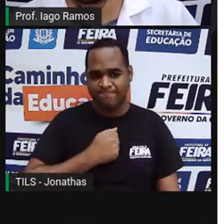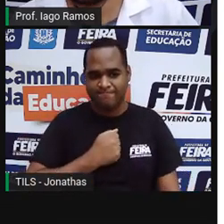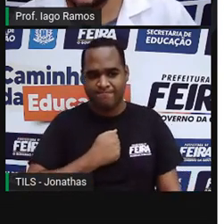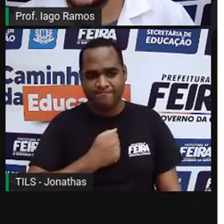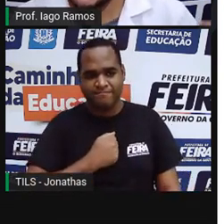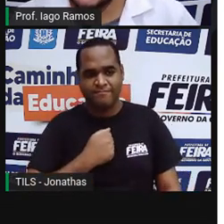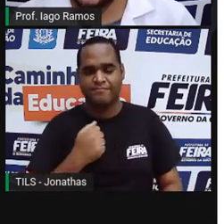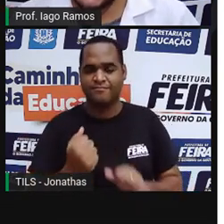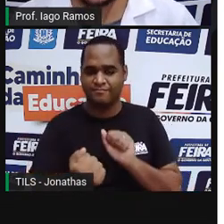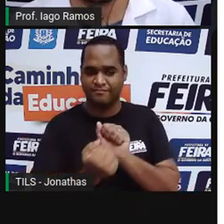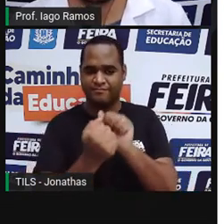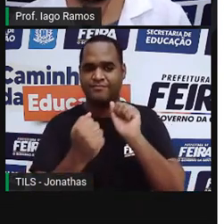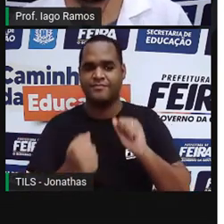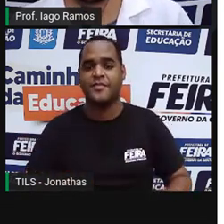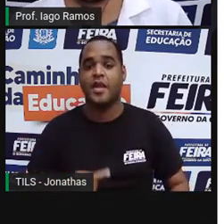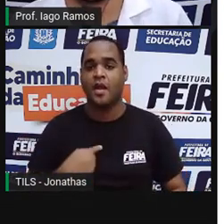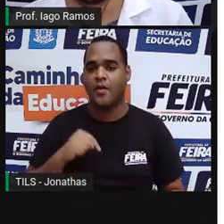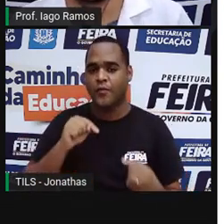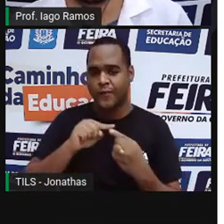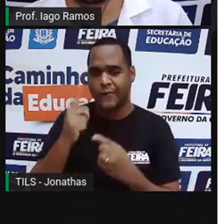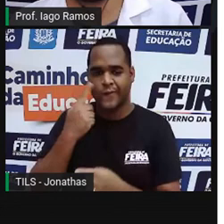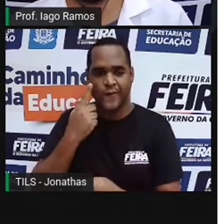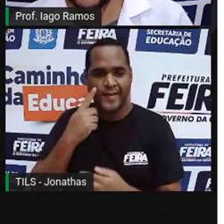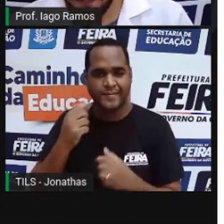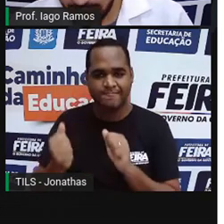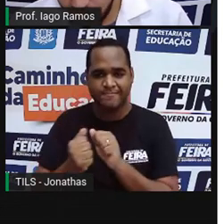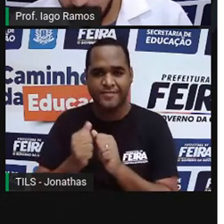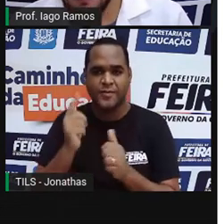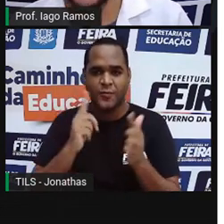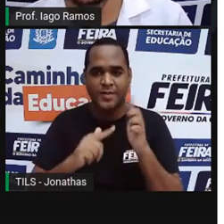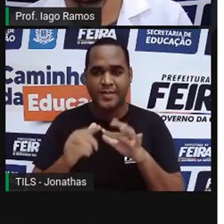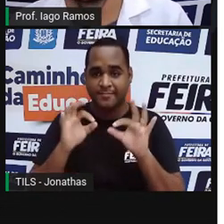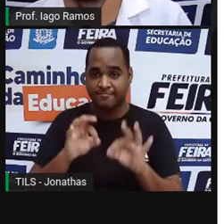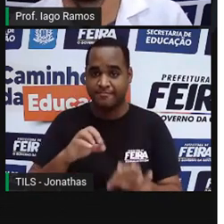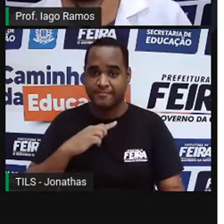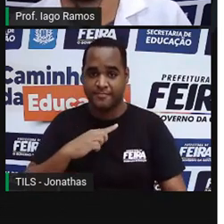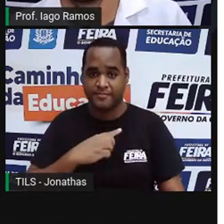maneira mais simples que a gente conseguir. Beleza? Bom,